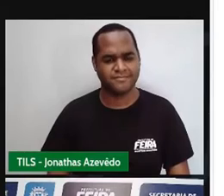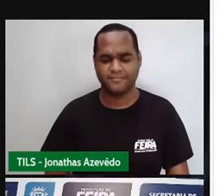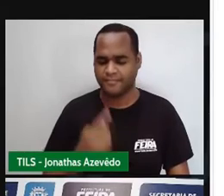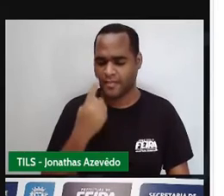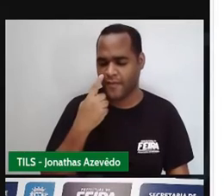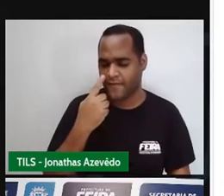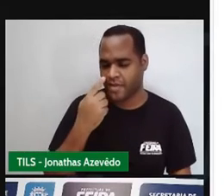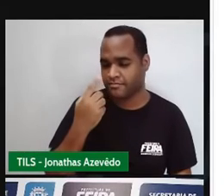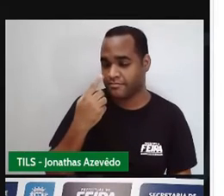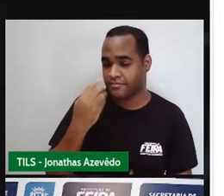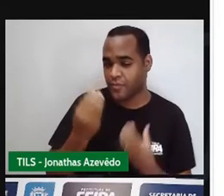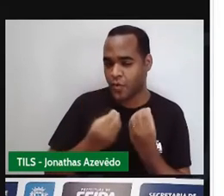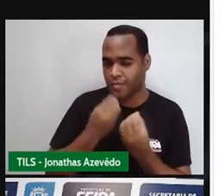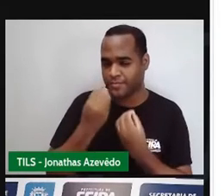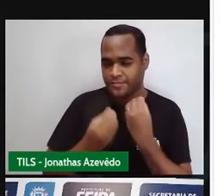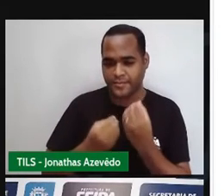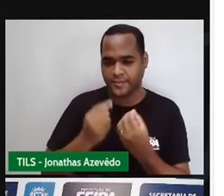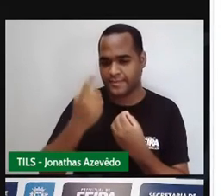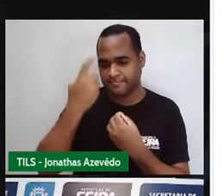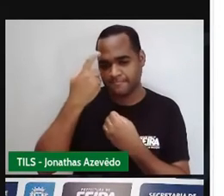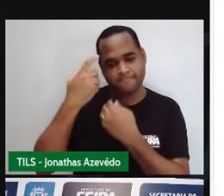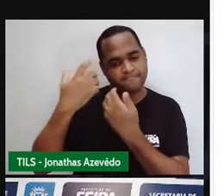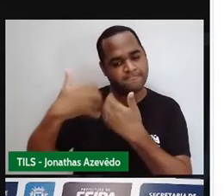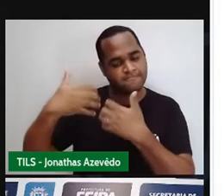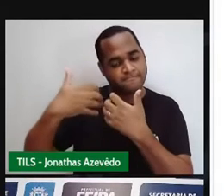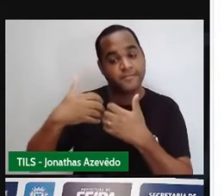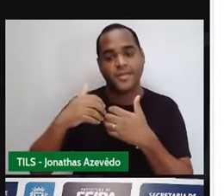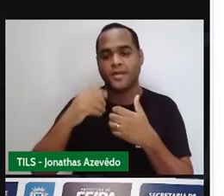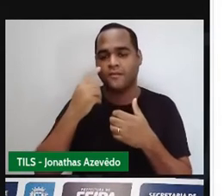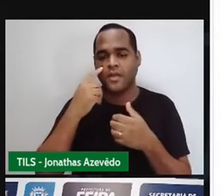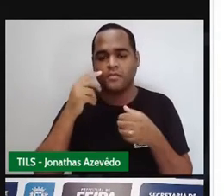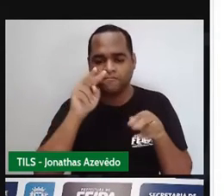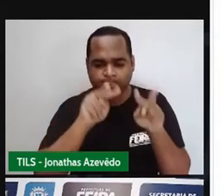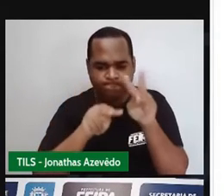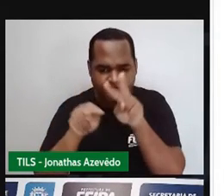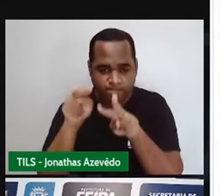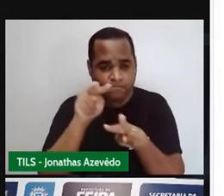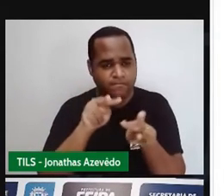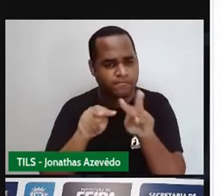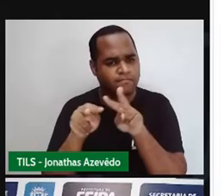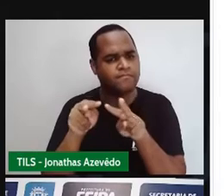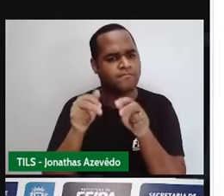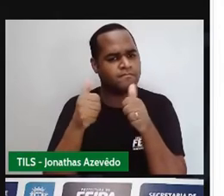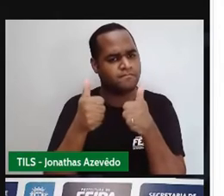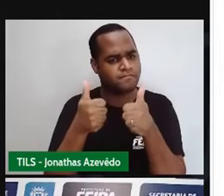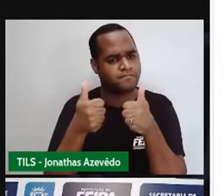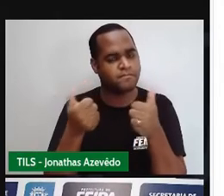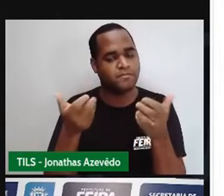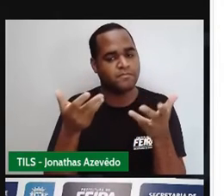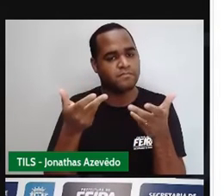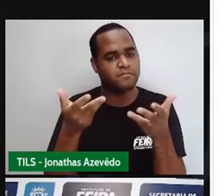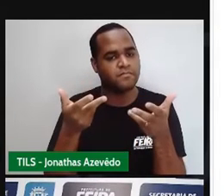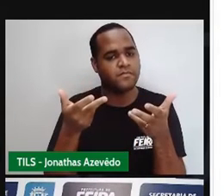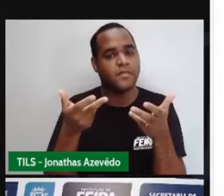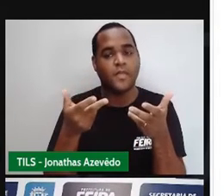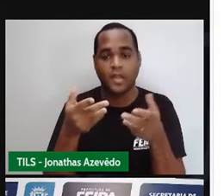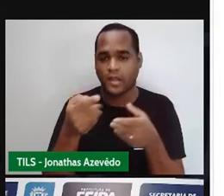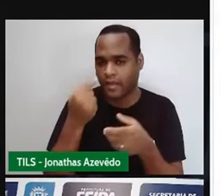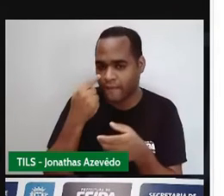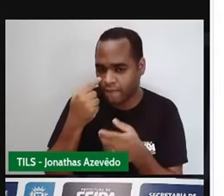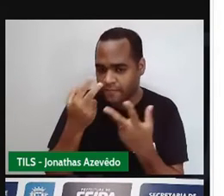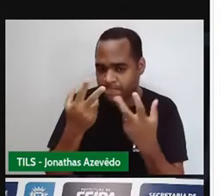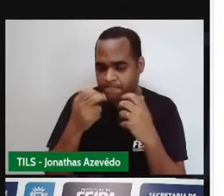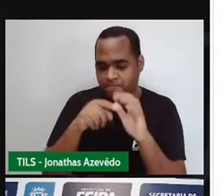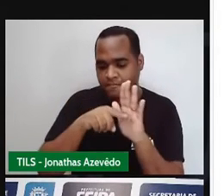comigo agora. Use a sua capacidade de observação, que você tem muita, né? E a observação faz parte de